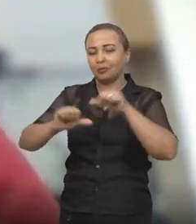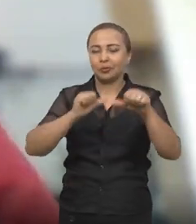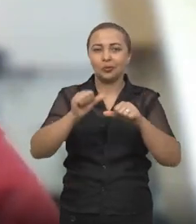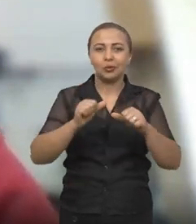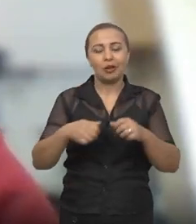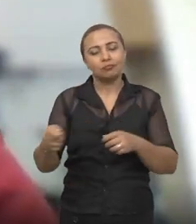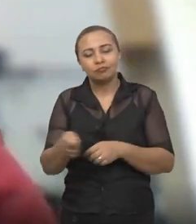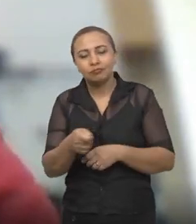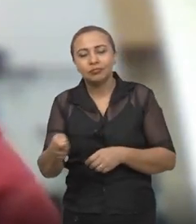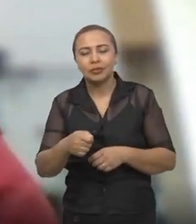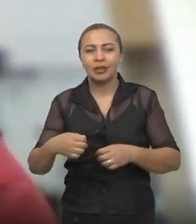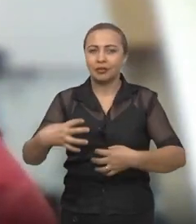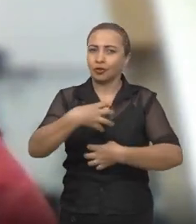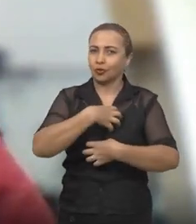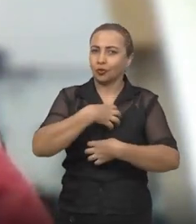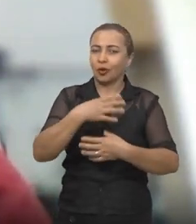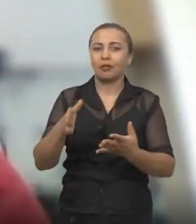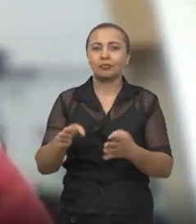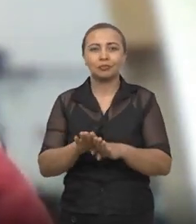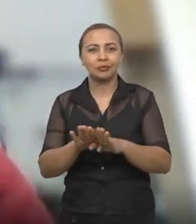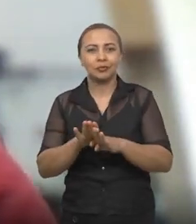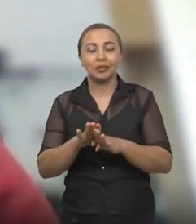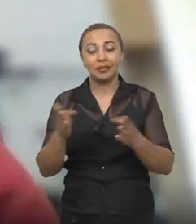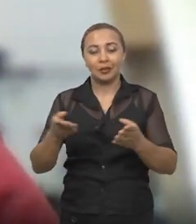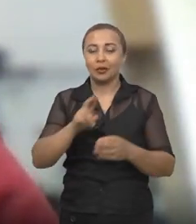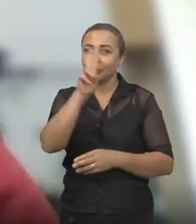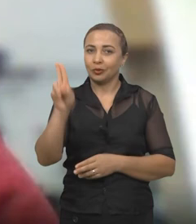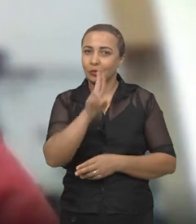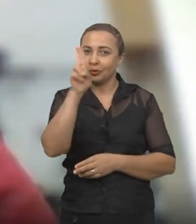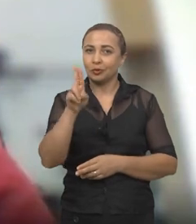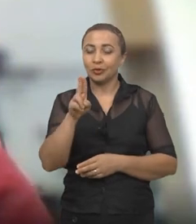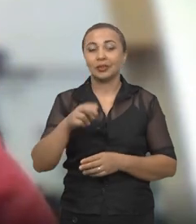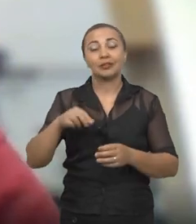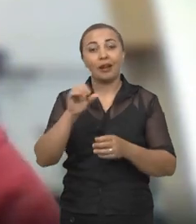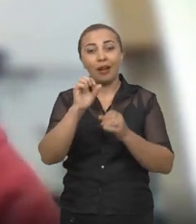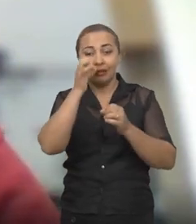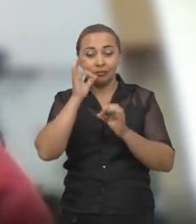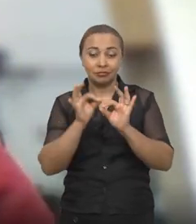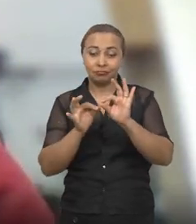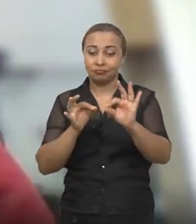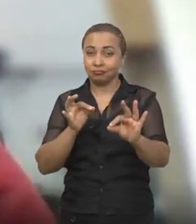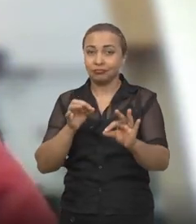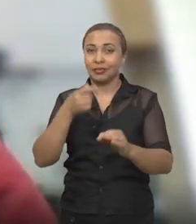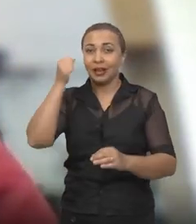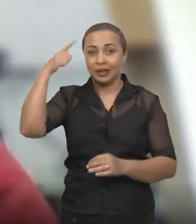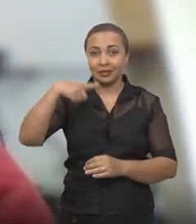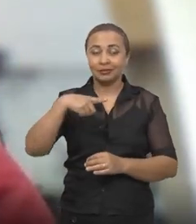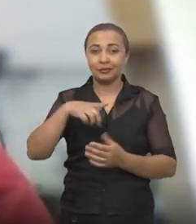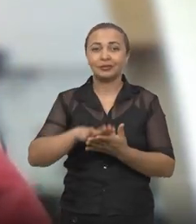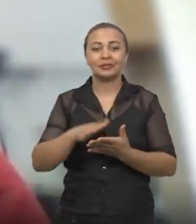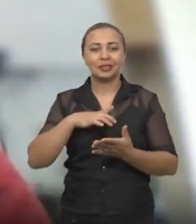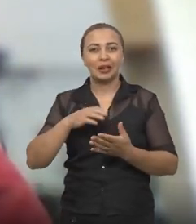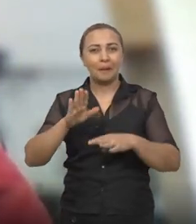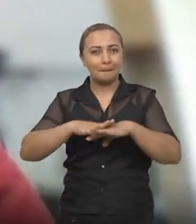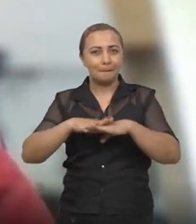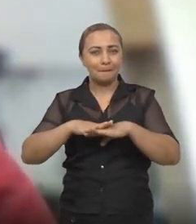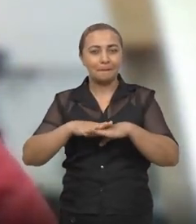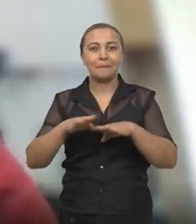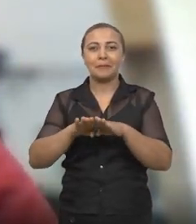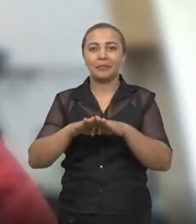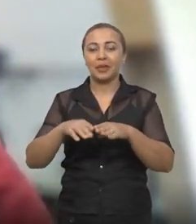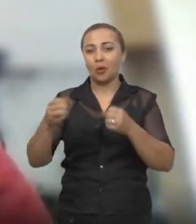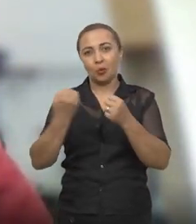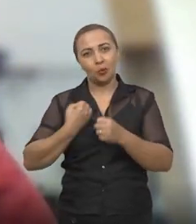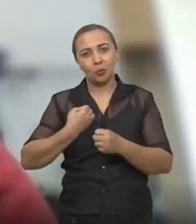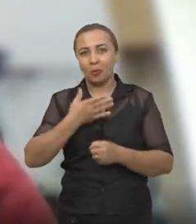feita uma modificação com o sensor. Agora estava sendo utilizado um sensor a laser. Já conseguia uma precisão maior, utilizava